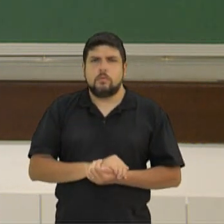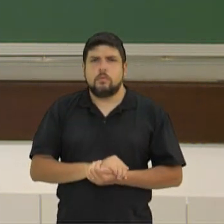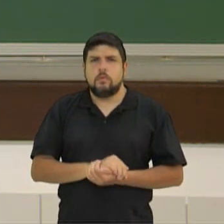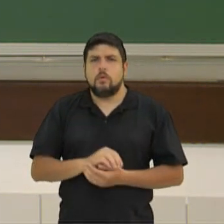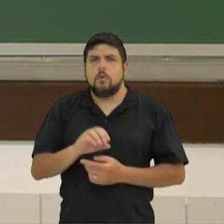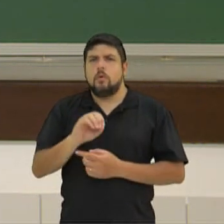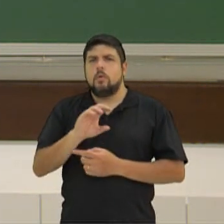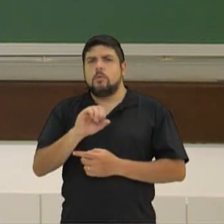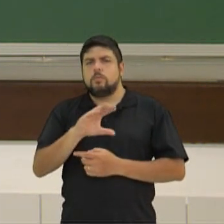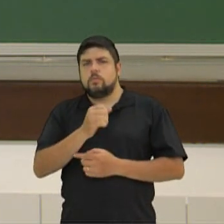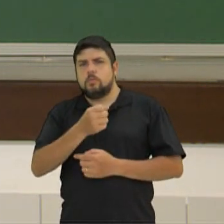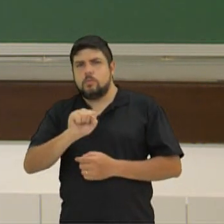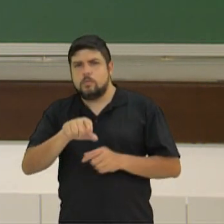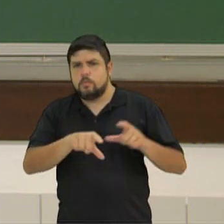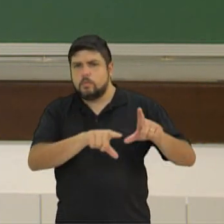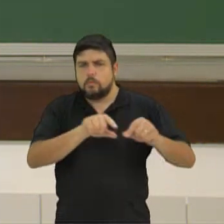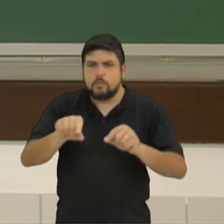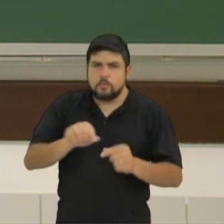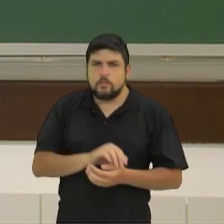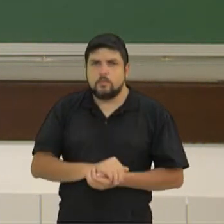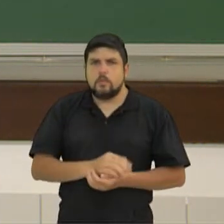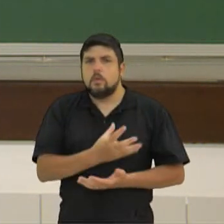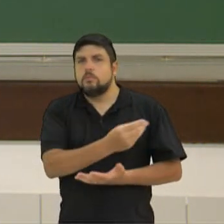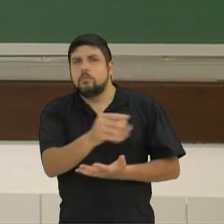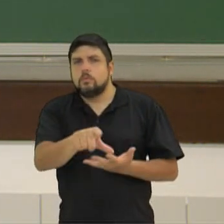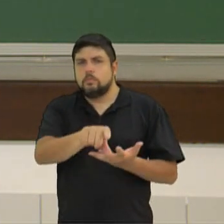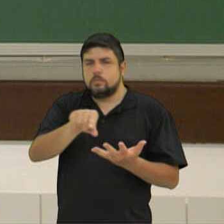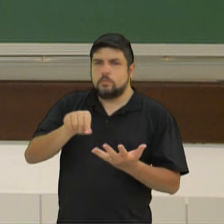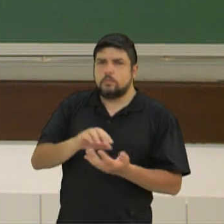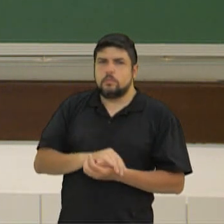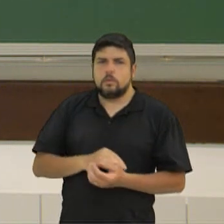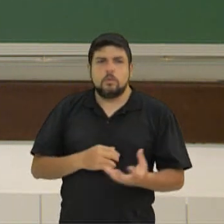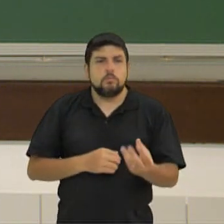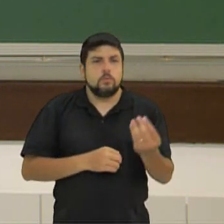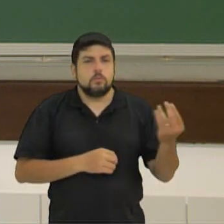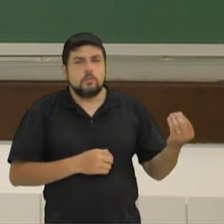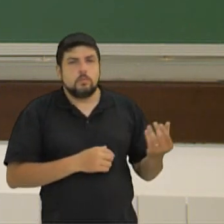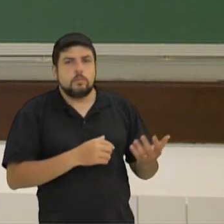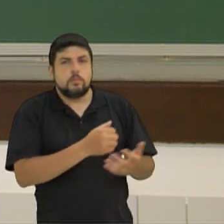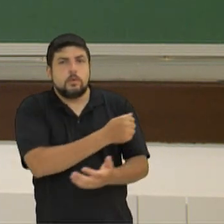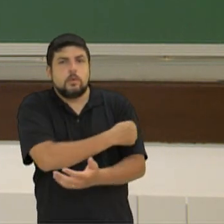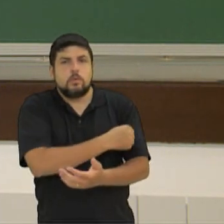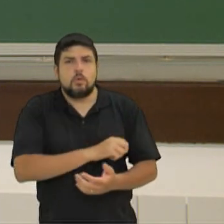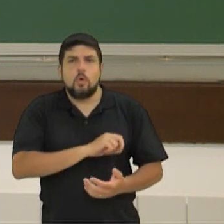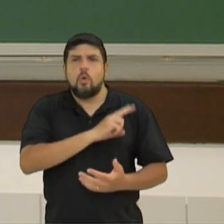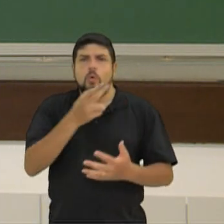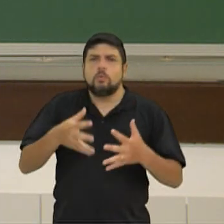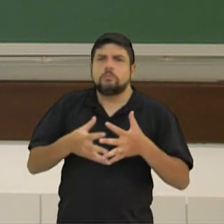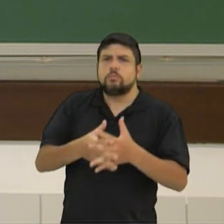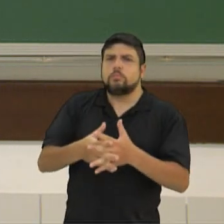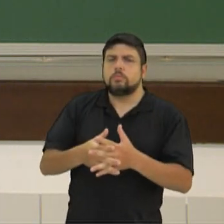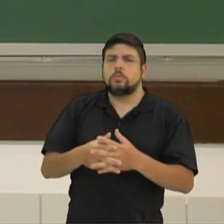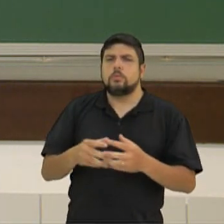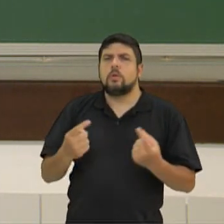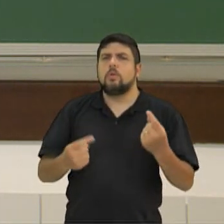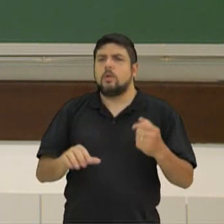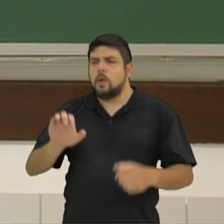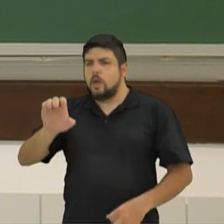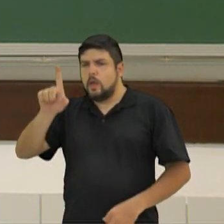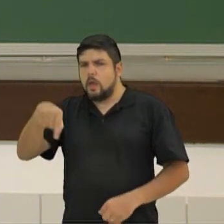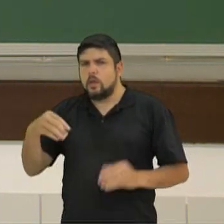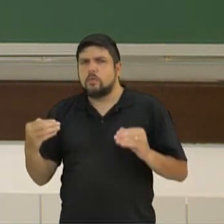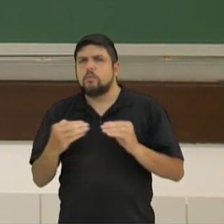com a grande quantidade de opções, com muitos estudantes ou com obstáculos na hora da escolha. Com o que está